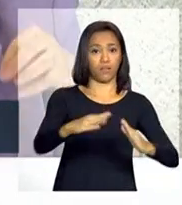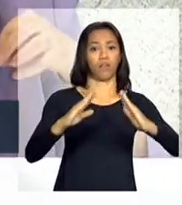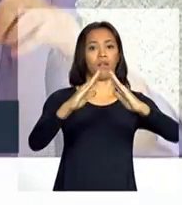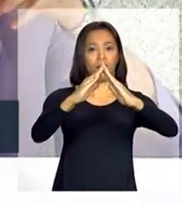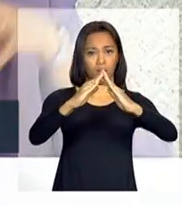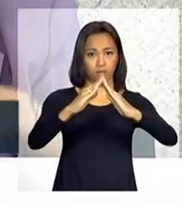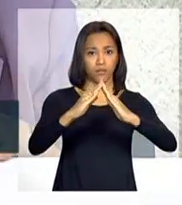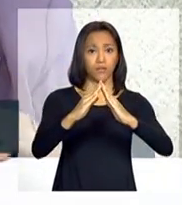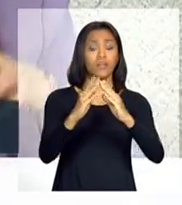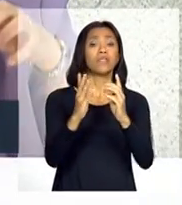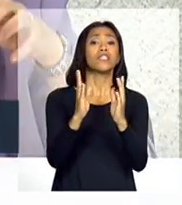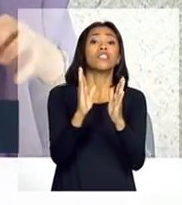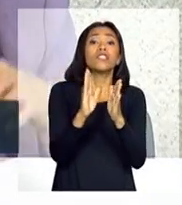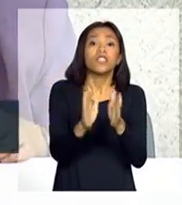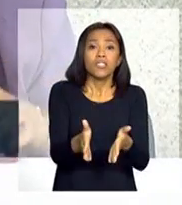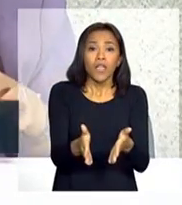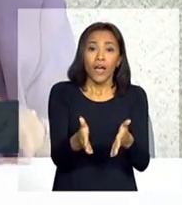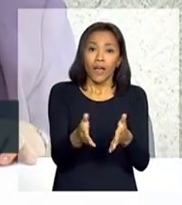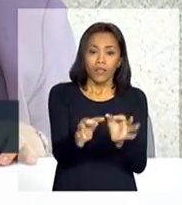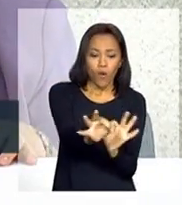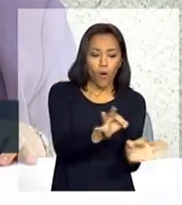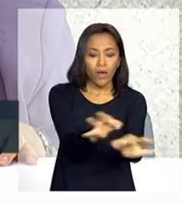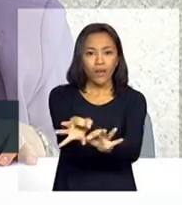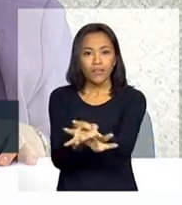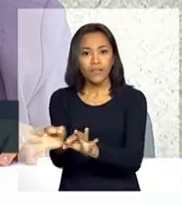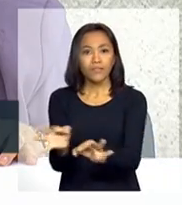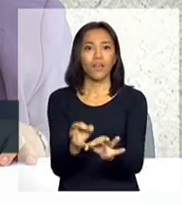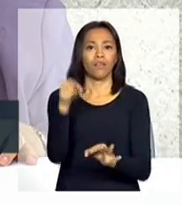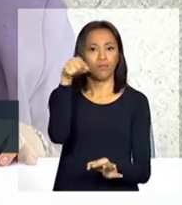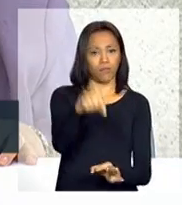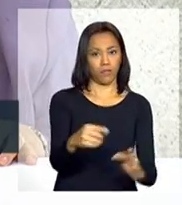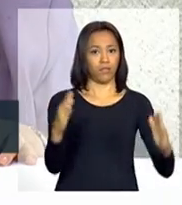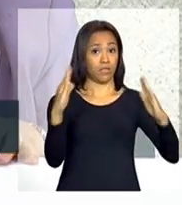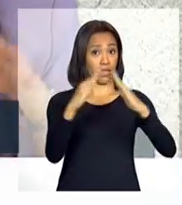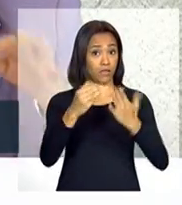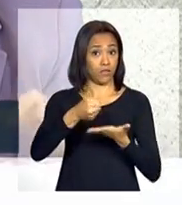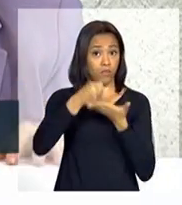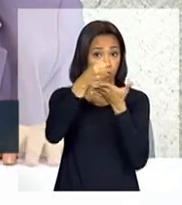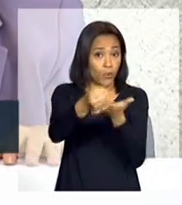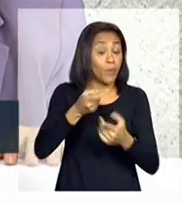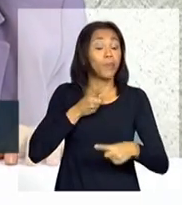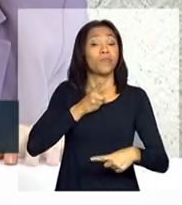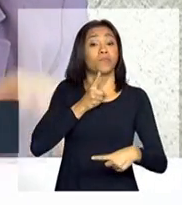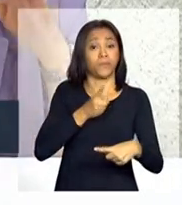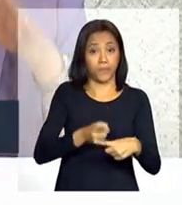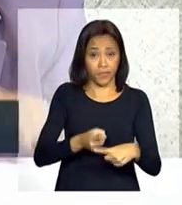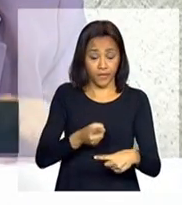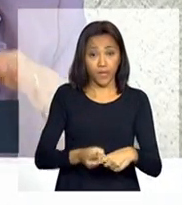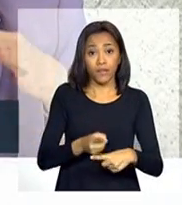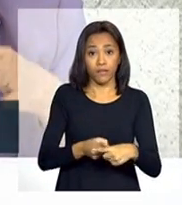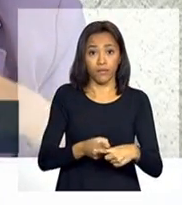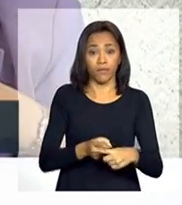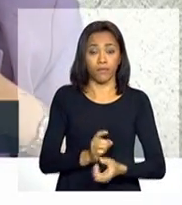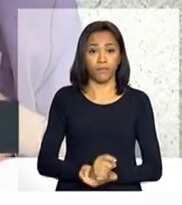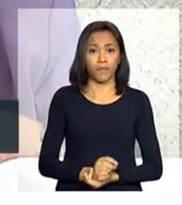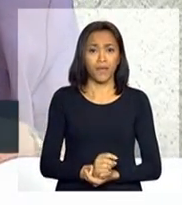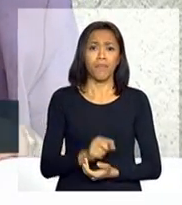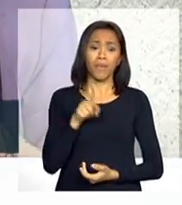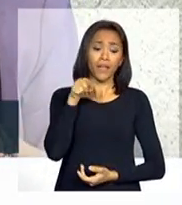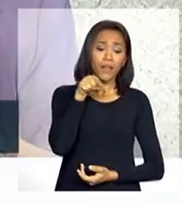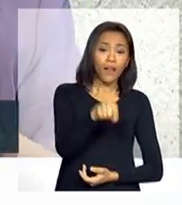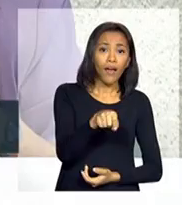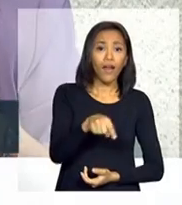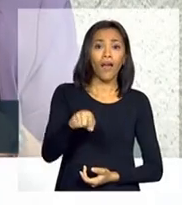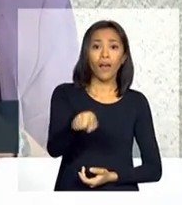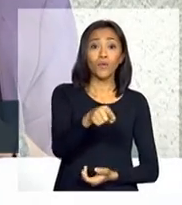Sejam alocados no interior desta casa. Por quê? Para que os serviços